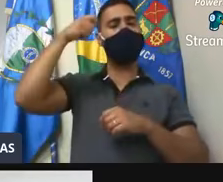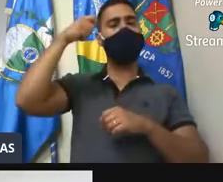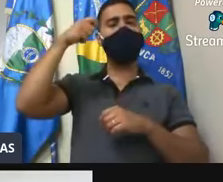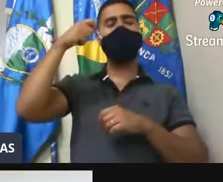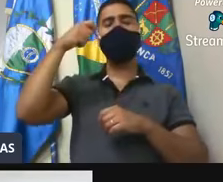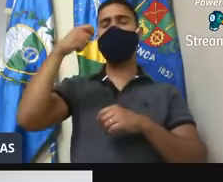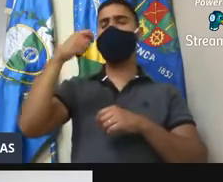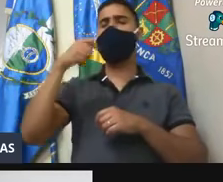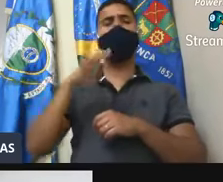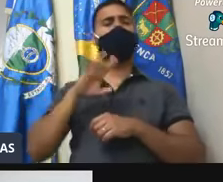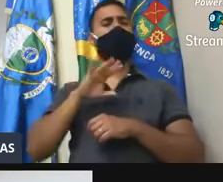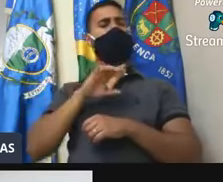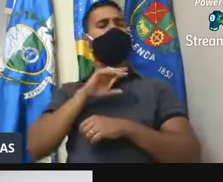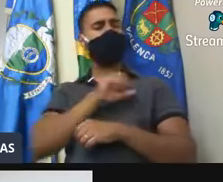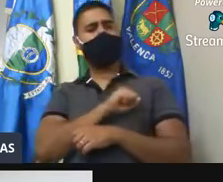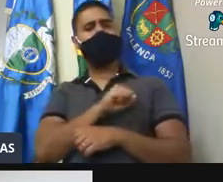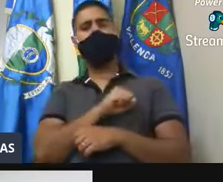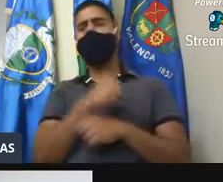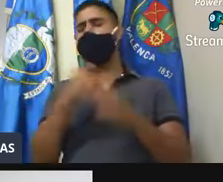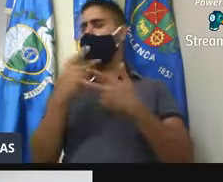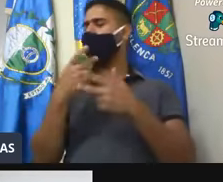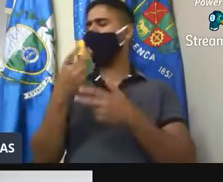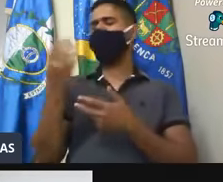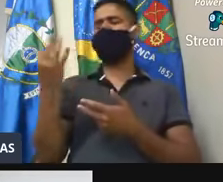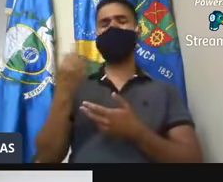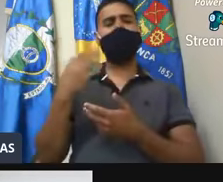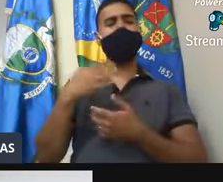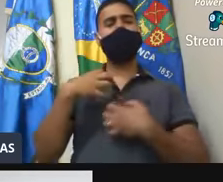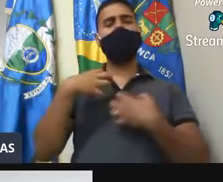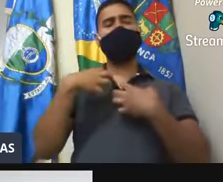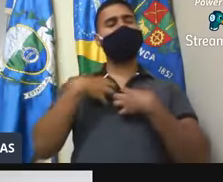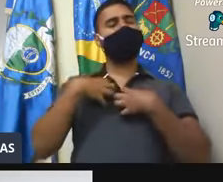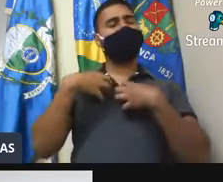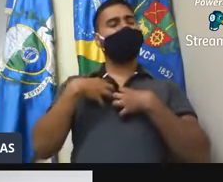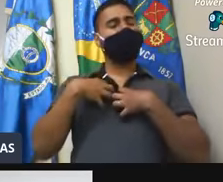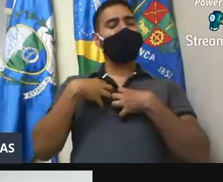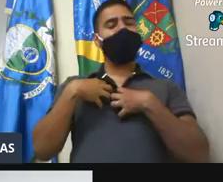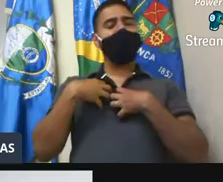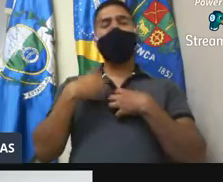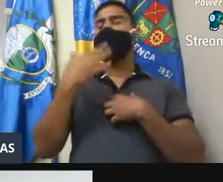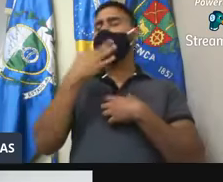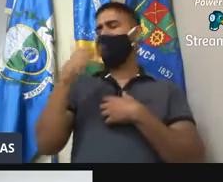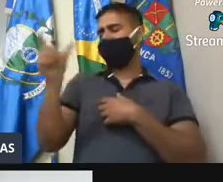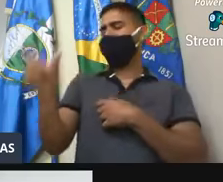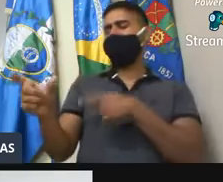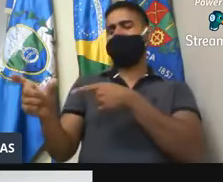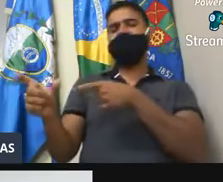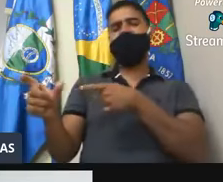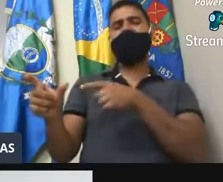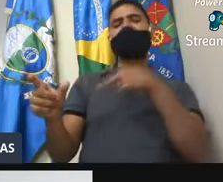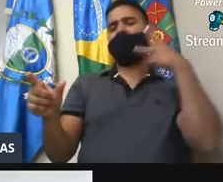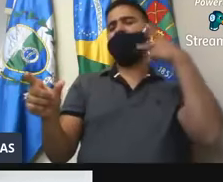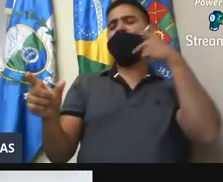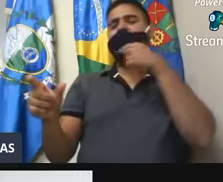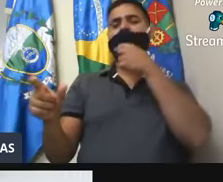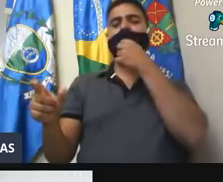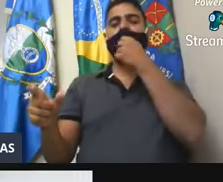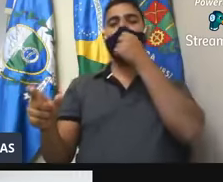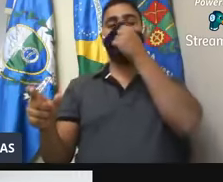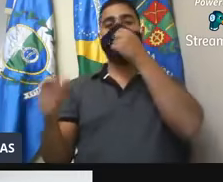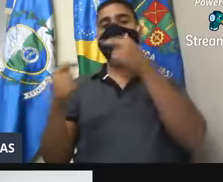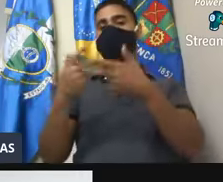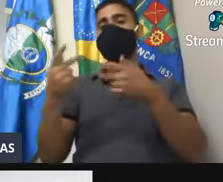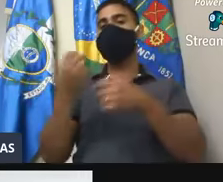delicado, tão gentil com esse vereador, reconhecendo os benefícios que